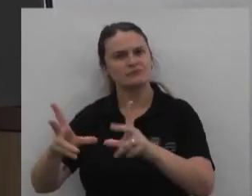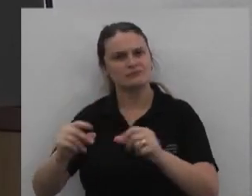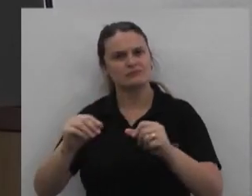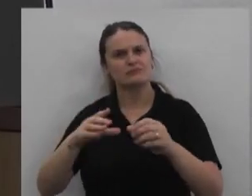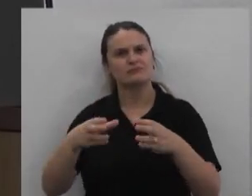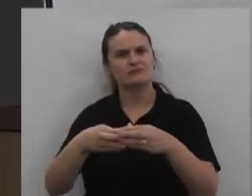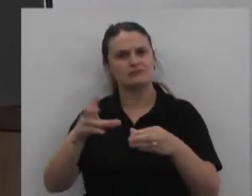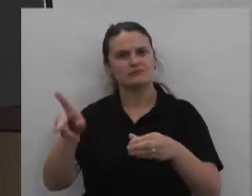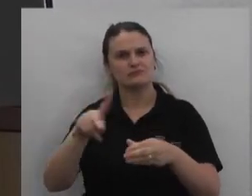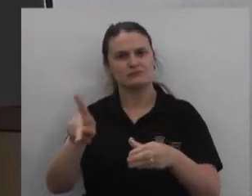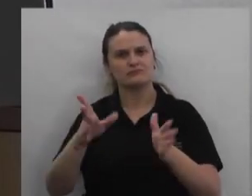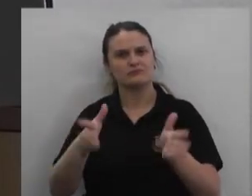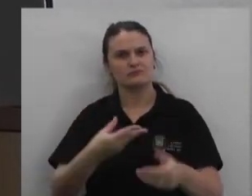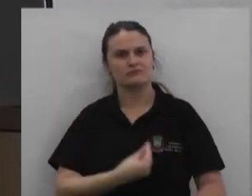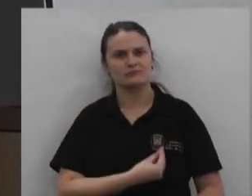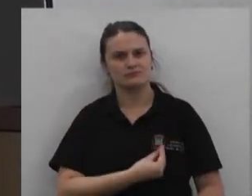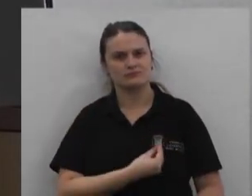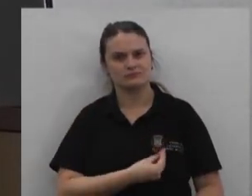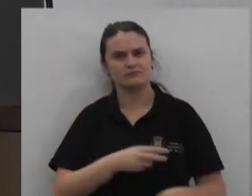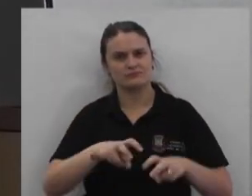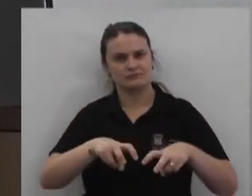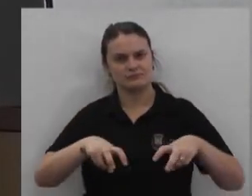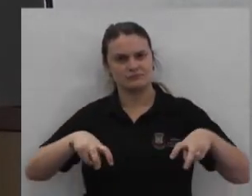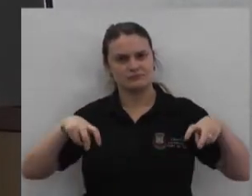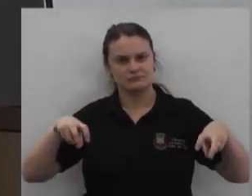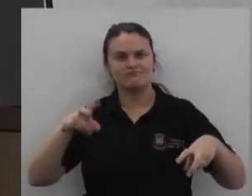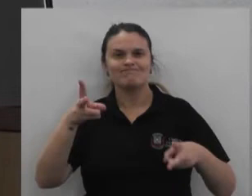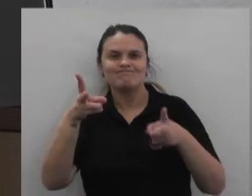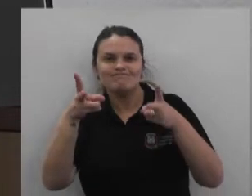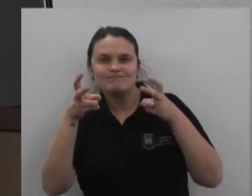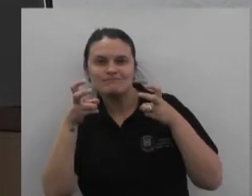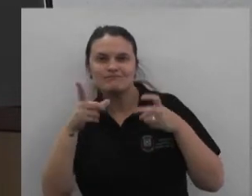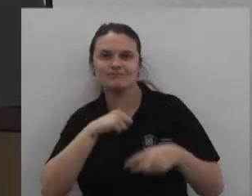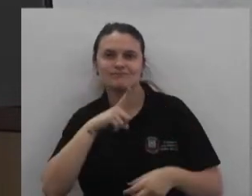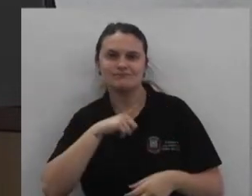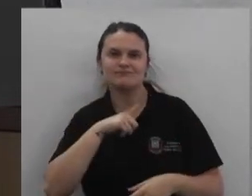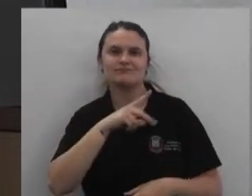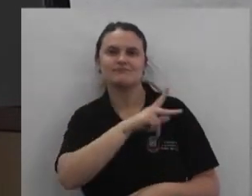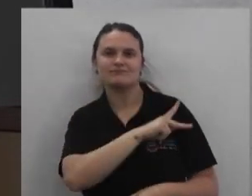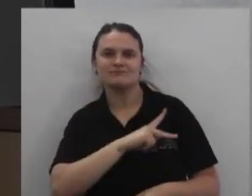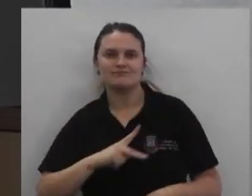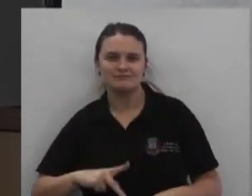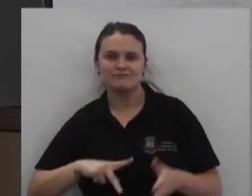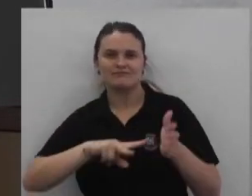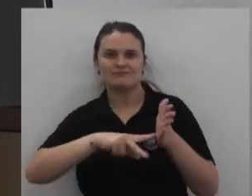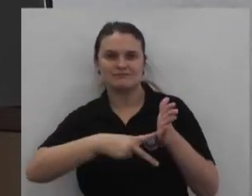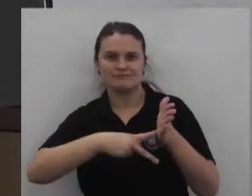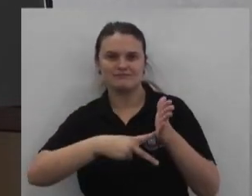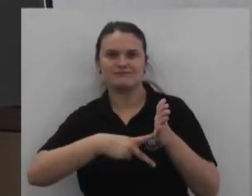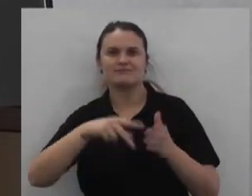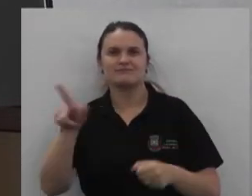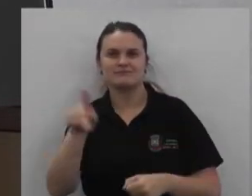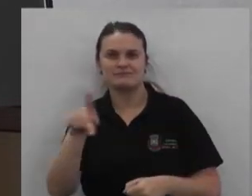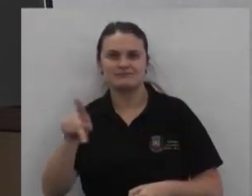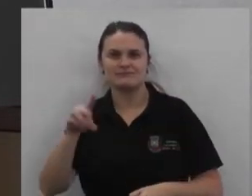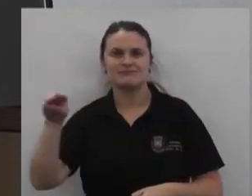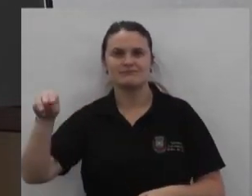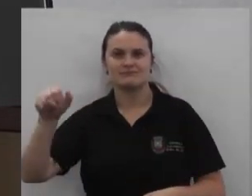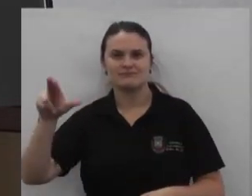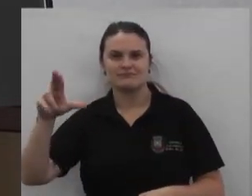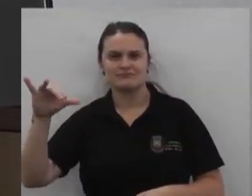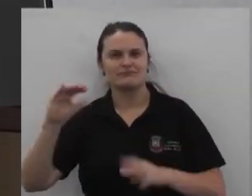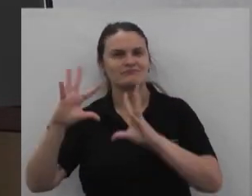a classe do magistério Que está presente aqui Vejo o presidente do sindicato Márcio, a Solange Todas as professoras,